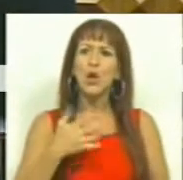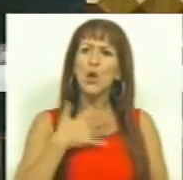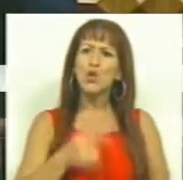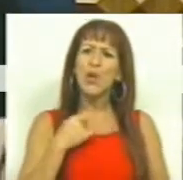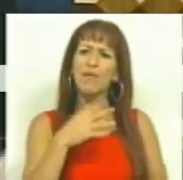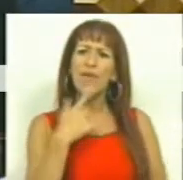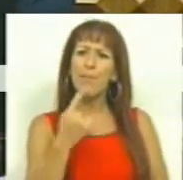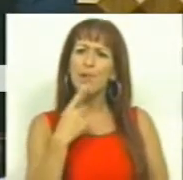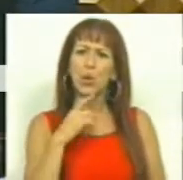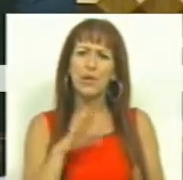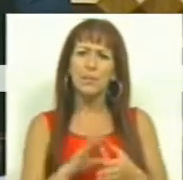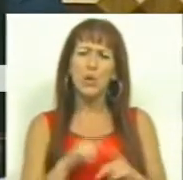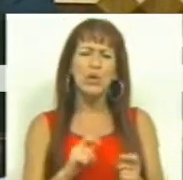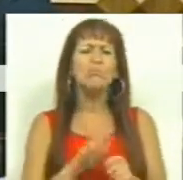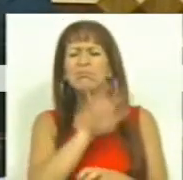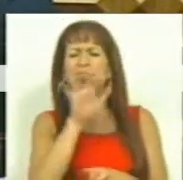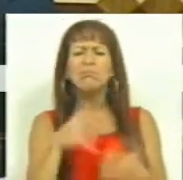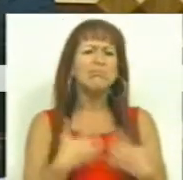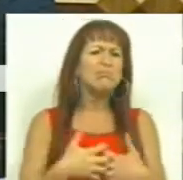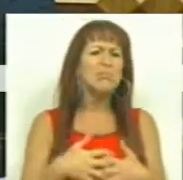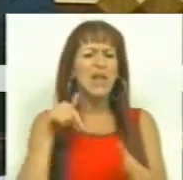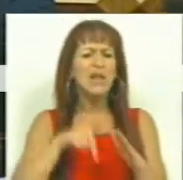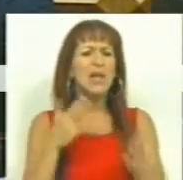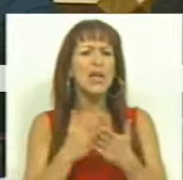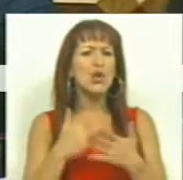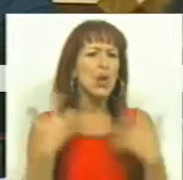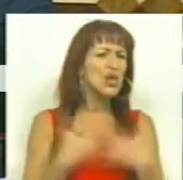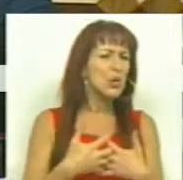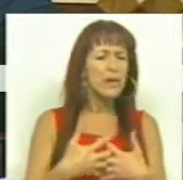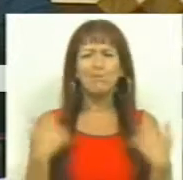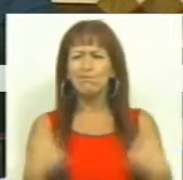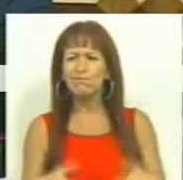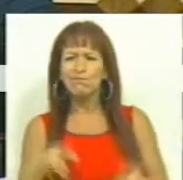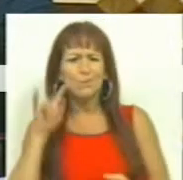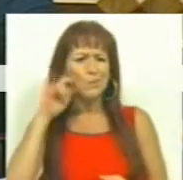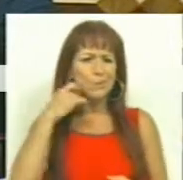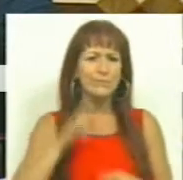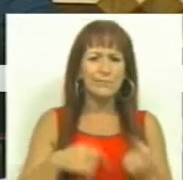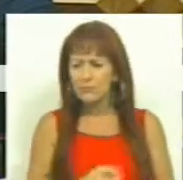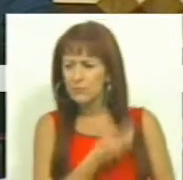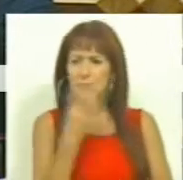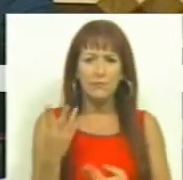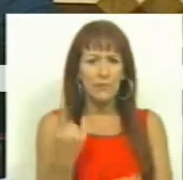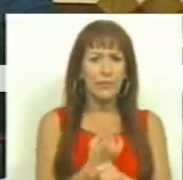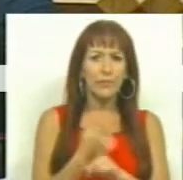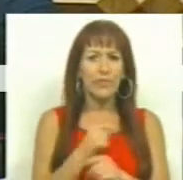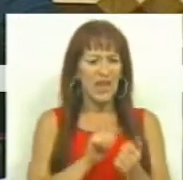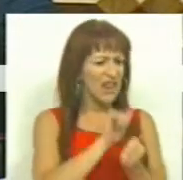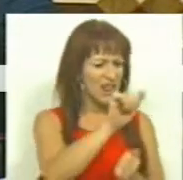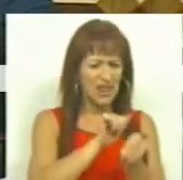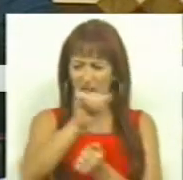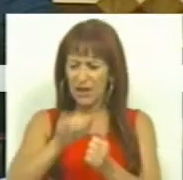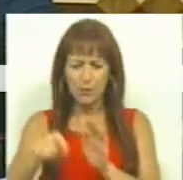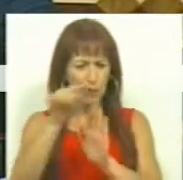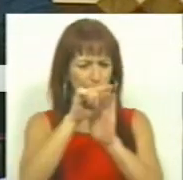de lhe colocar uma questão sobre a indefinição que se vive nas escolas, as dúvidas e incertezas sobre o conjunto de diplomas